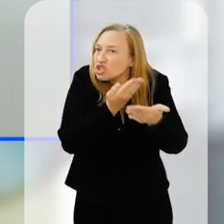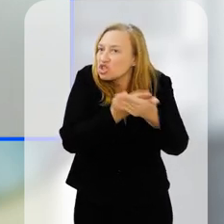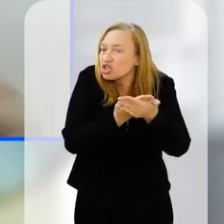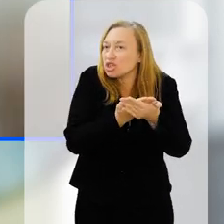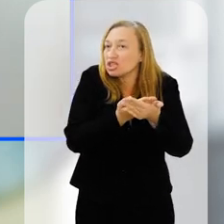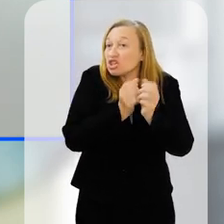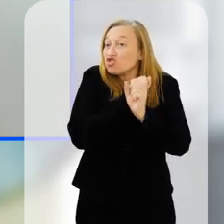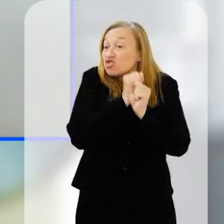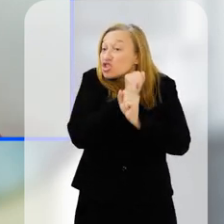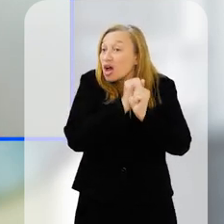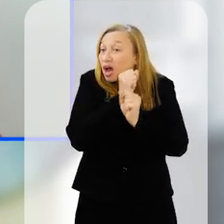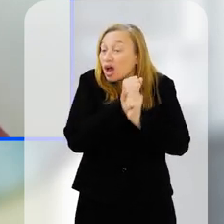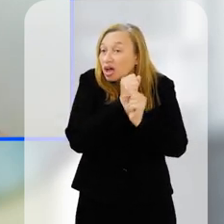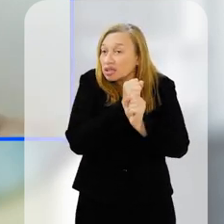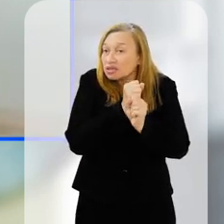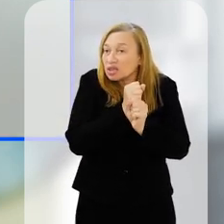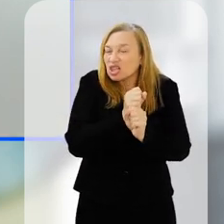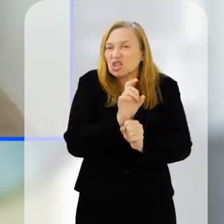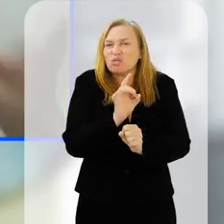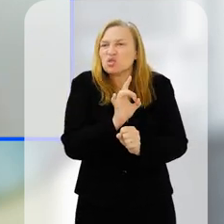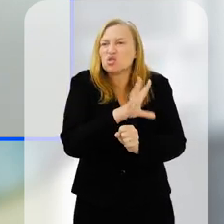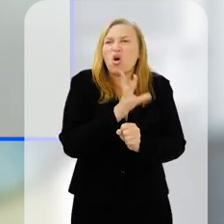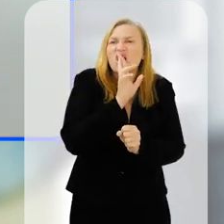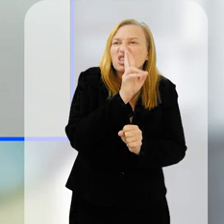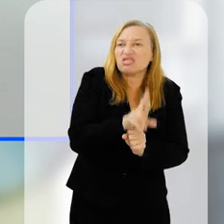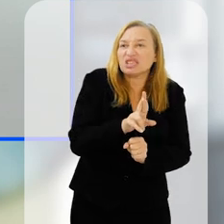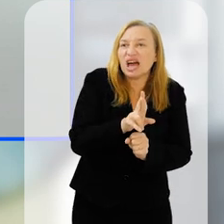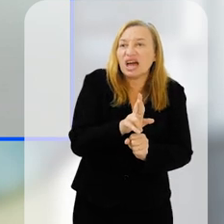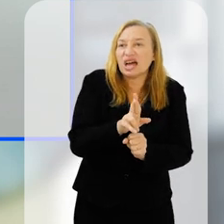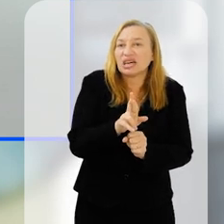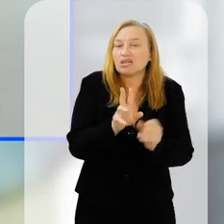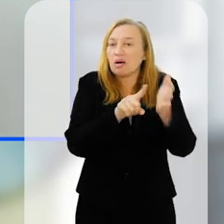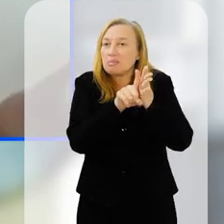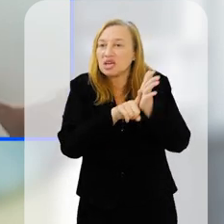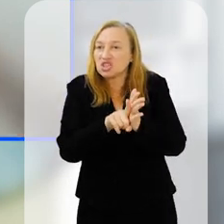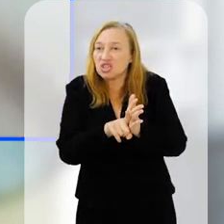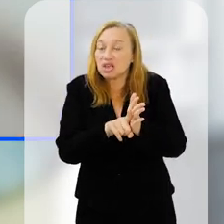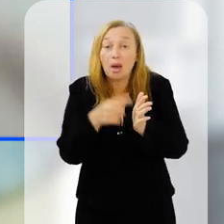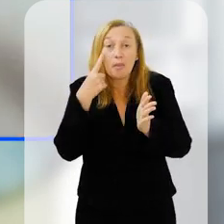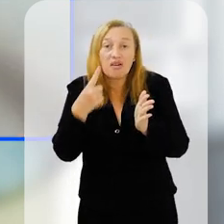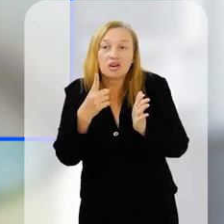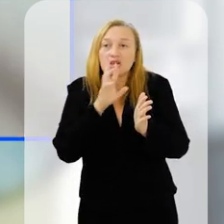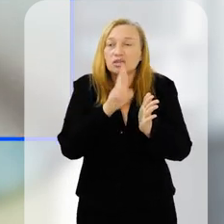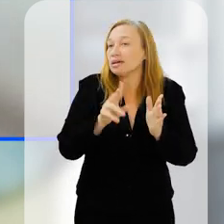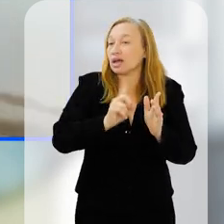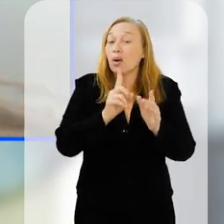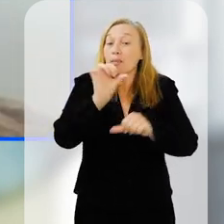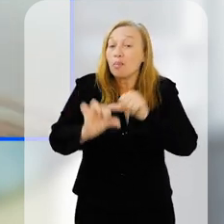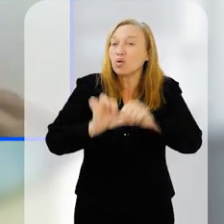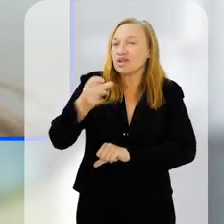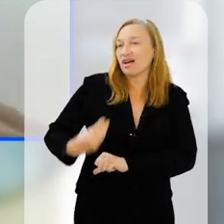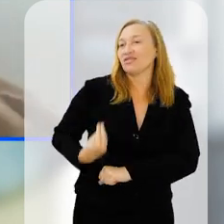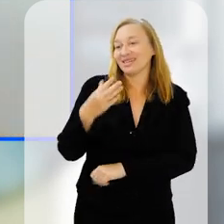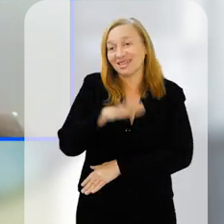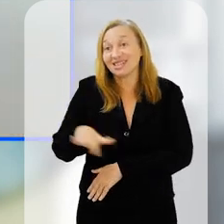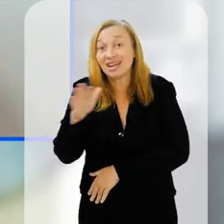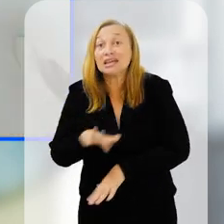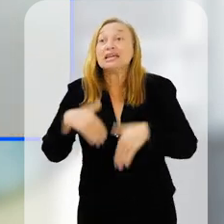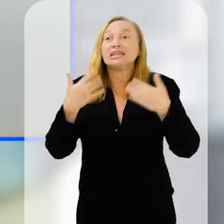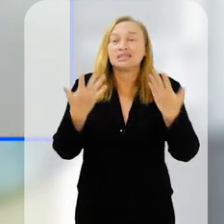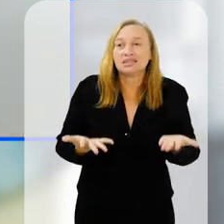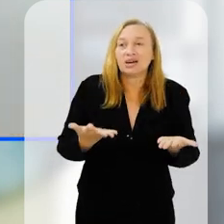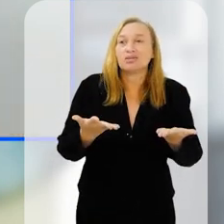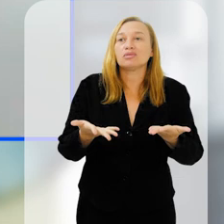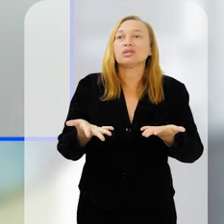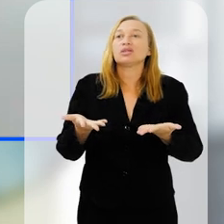de ter resultados, a gente não fala só de resultados, ah, legal, a pesquisa teve esses resultados, não, isso é mudar a vida das